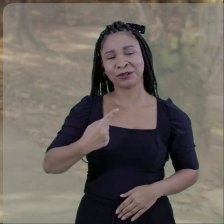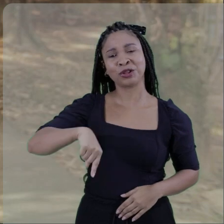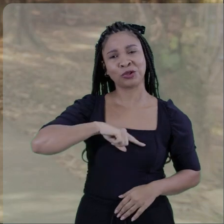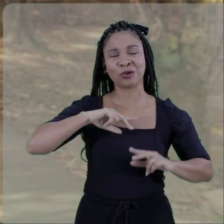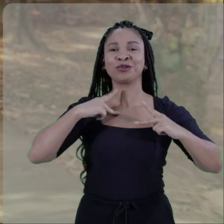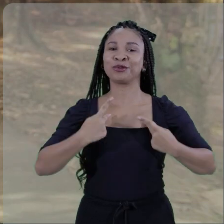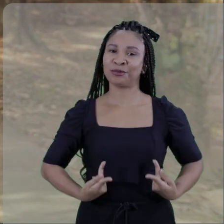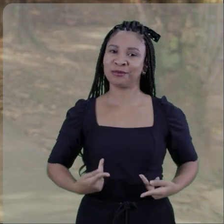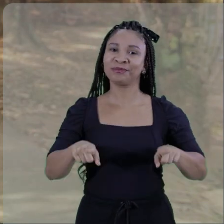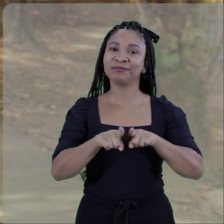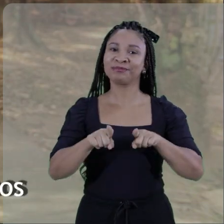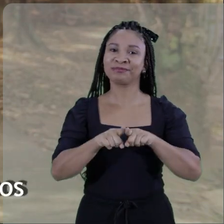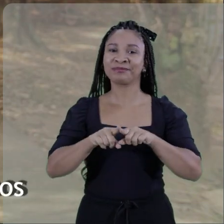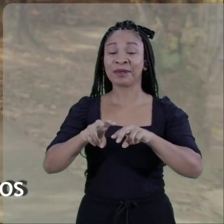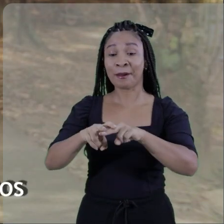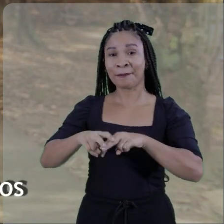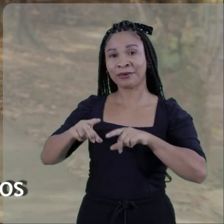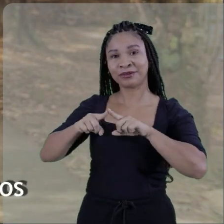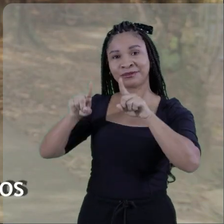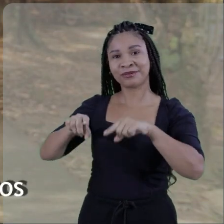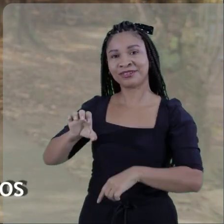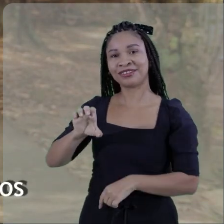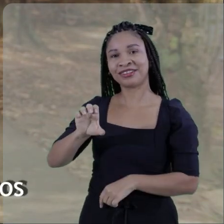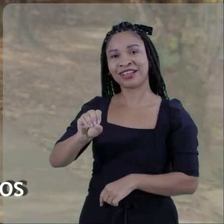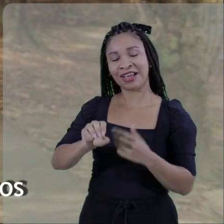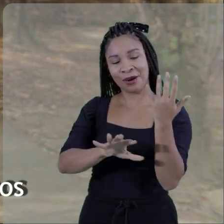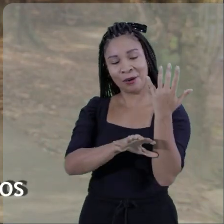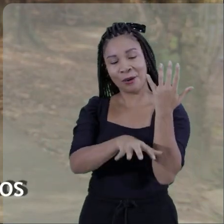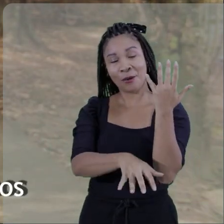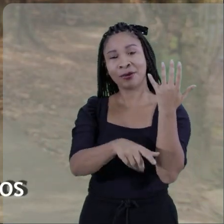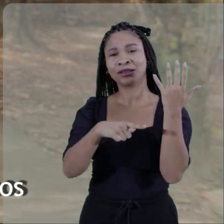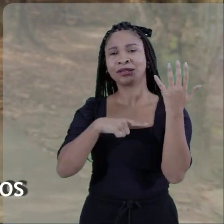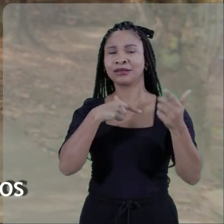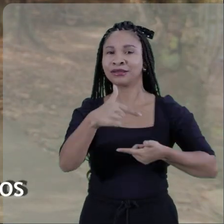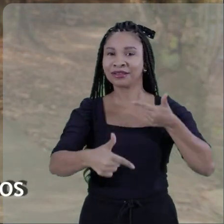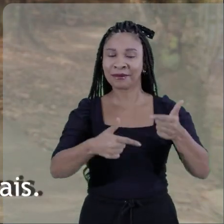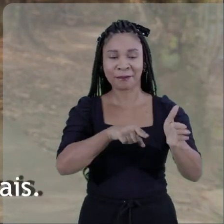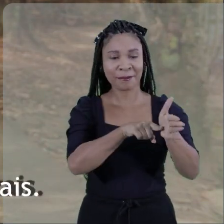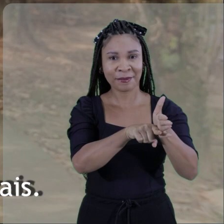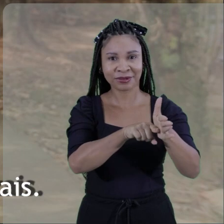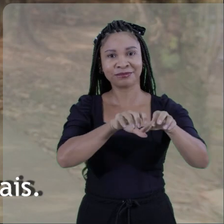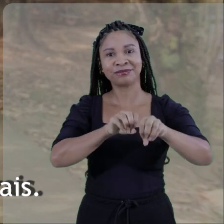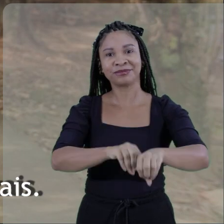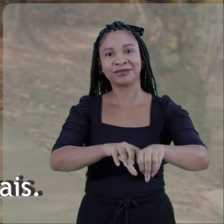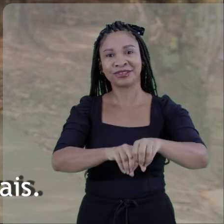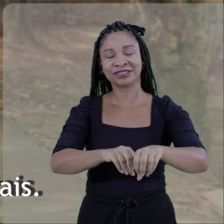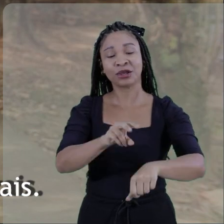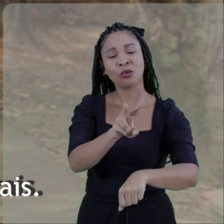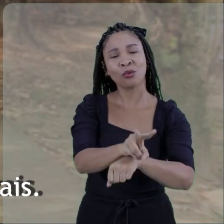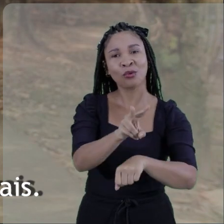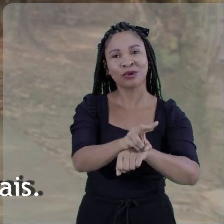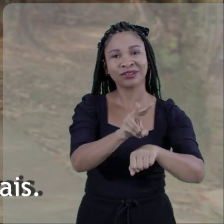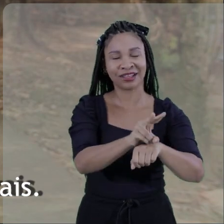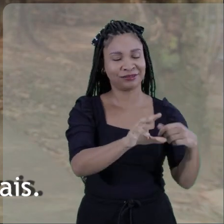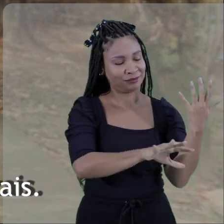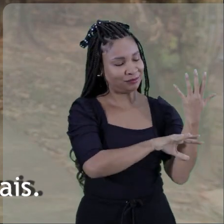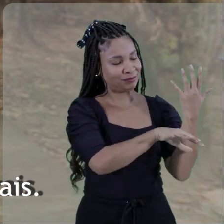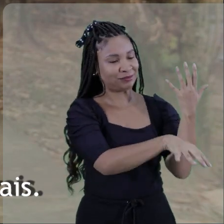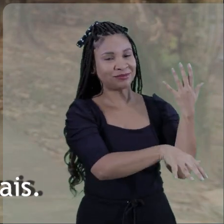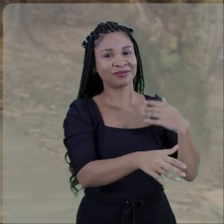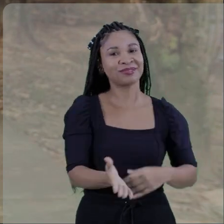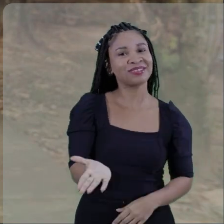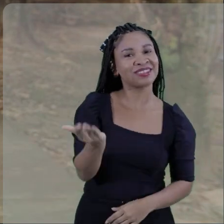incluindo nós, humanos. É dessa perspectiva que o projeto Ecomangue vem alimentando seus trabalhos em pesquisa, ensino e cuidado dos